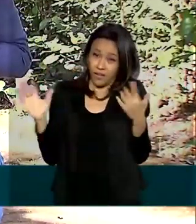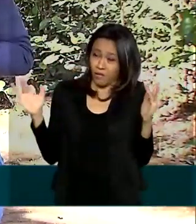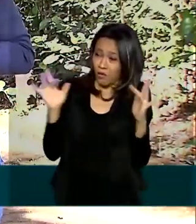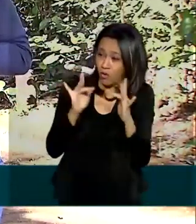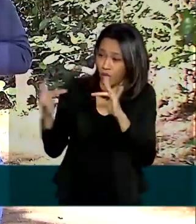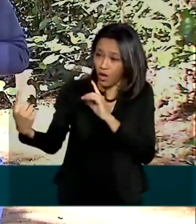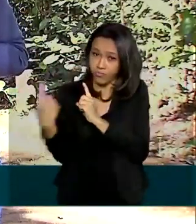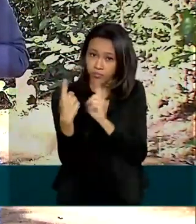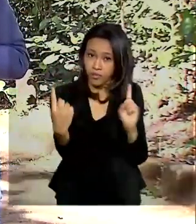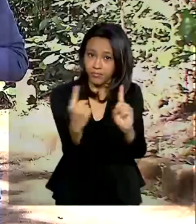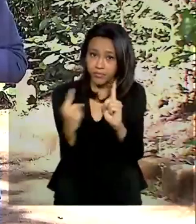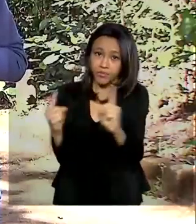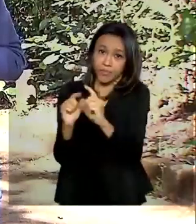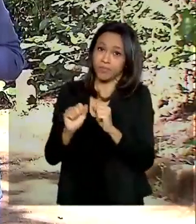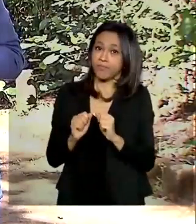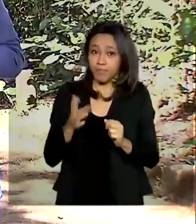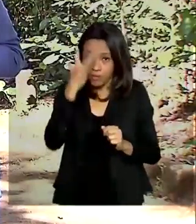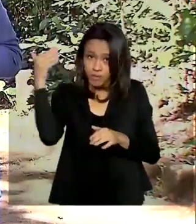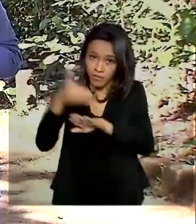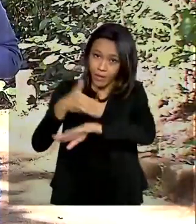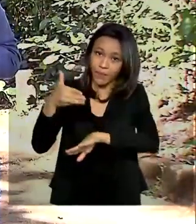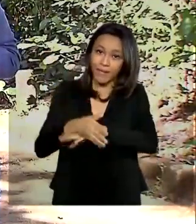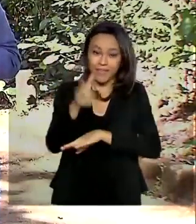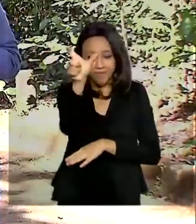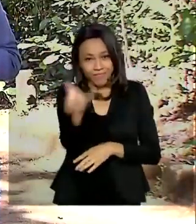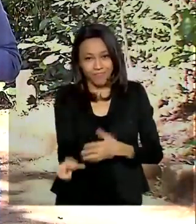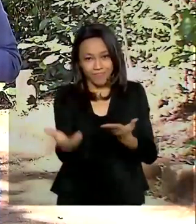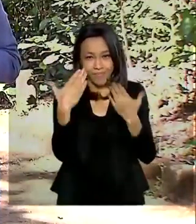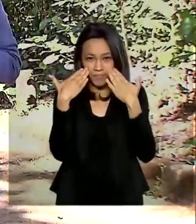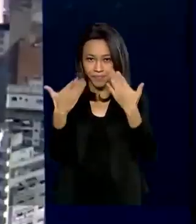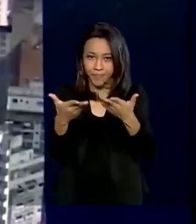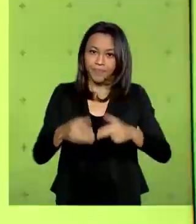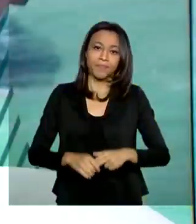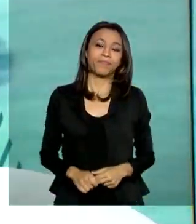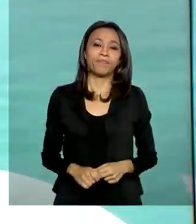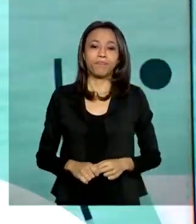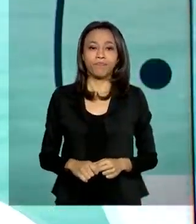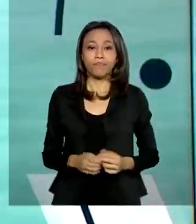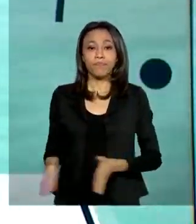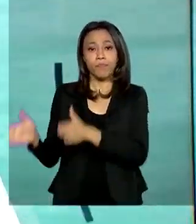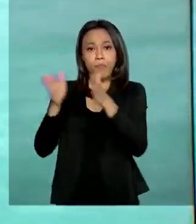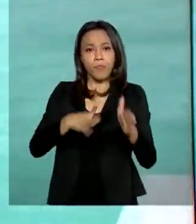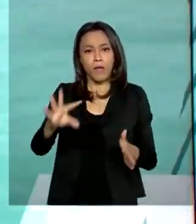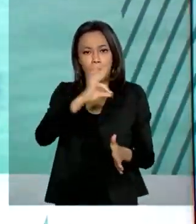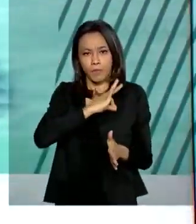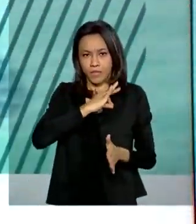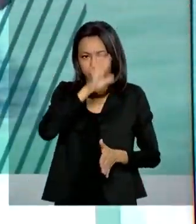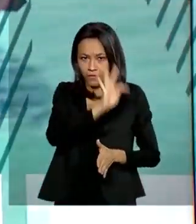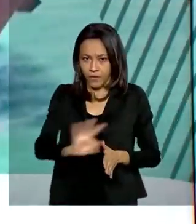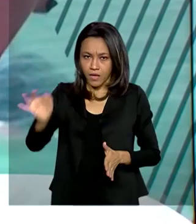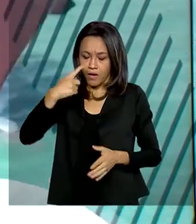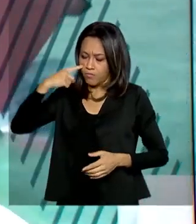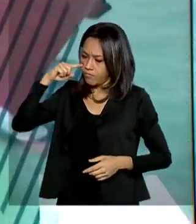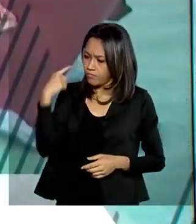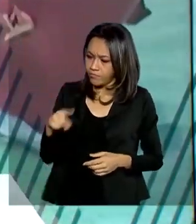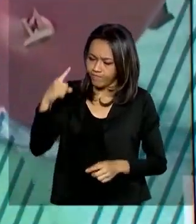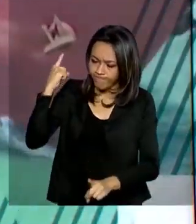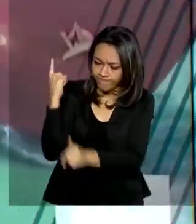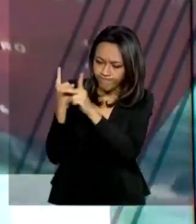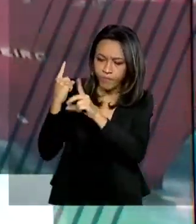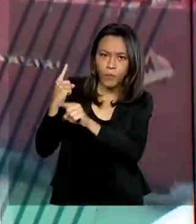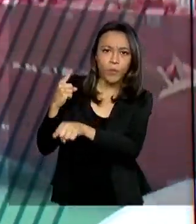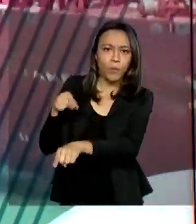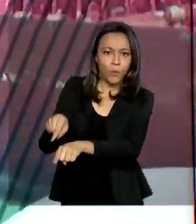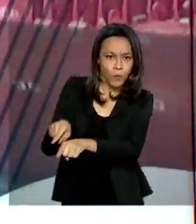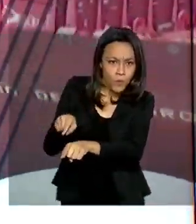os outros frequentadores. Daniele Popov para o Governo Agora. A Polícia Federal deflagrou hoje a Operação